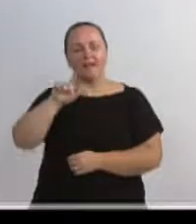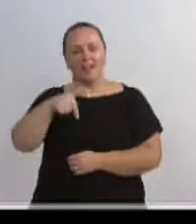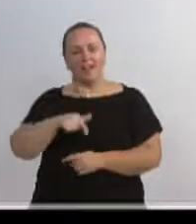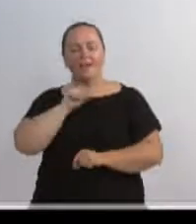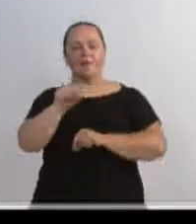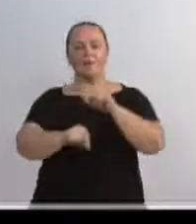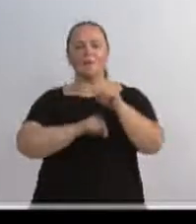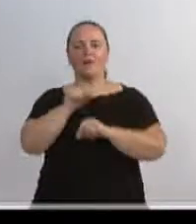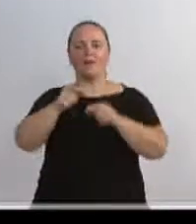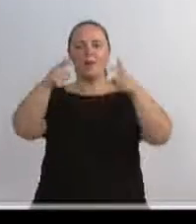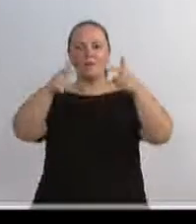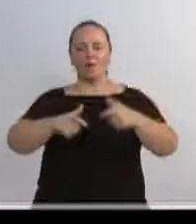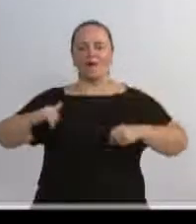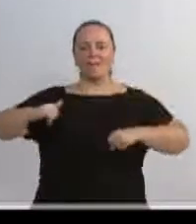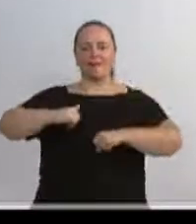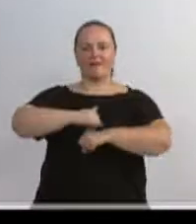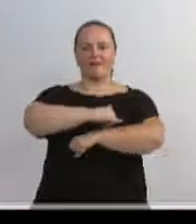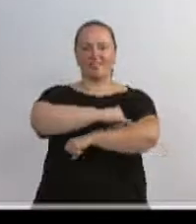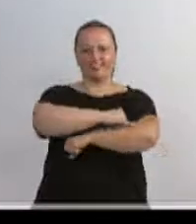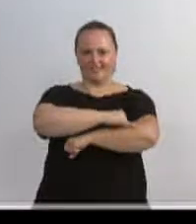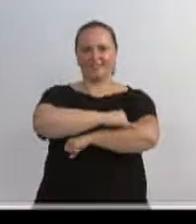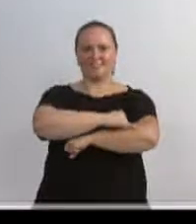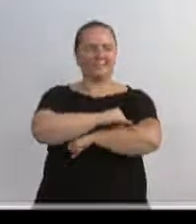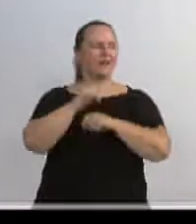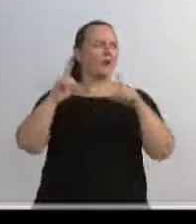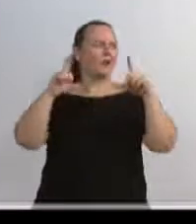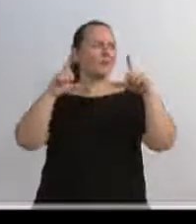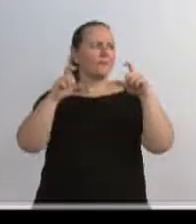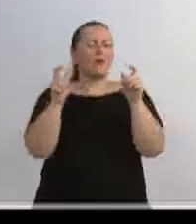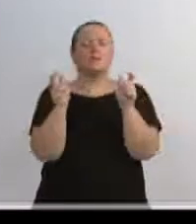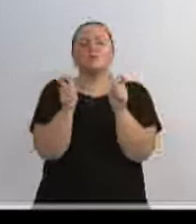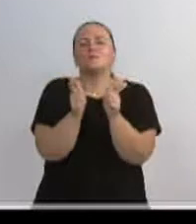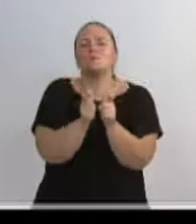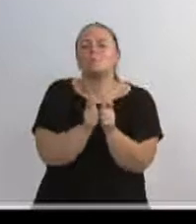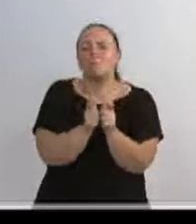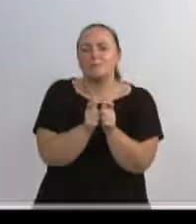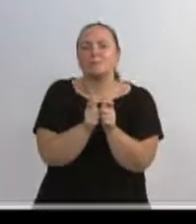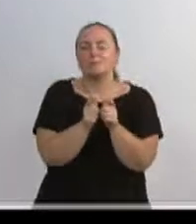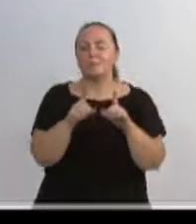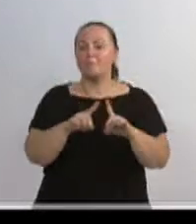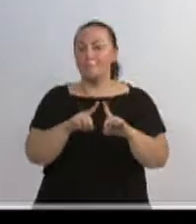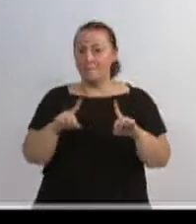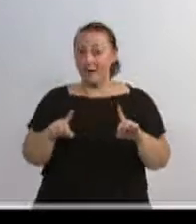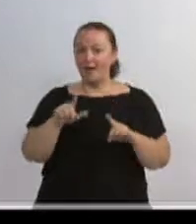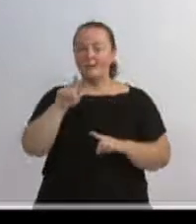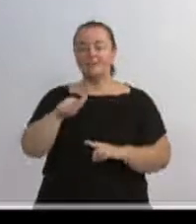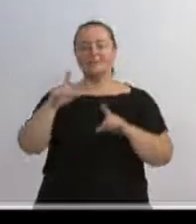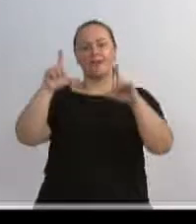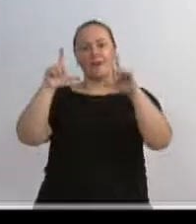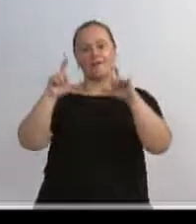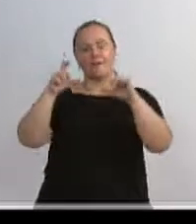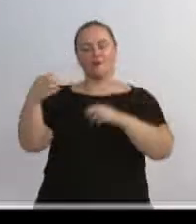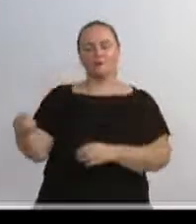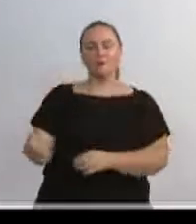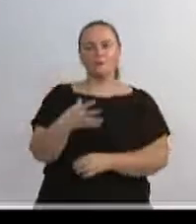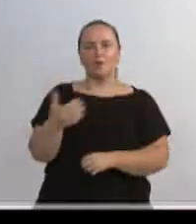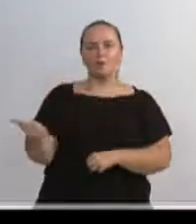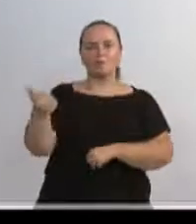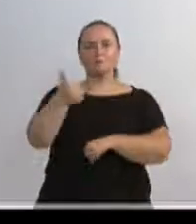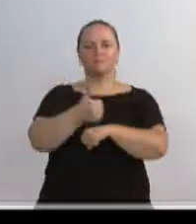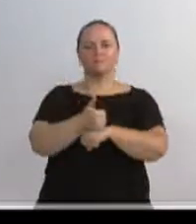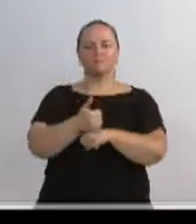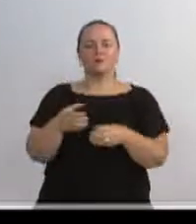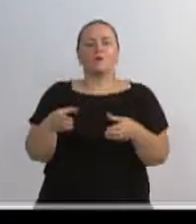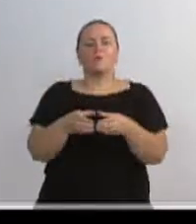Aeroclube. Gostaria de mostrar a foto, pena que ela ficou pequenininha ali no meio da tela, mas esta é a foto da nova diretoria do